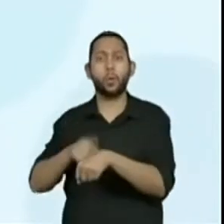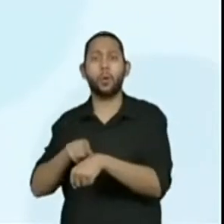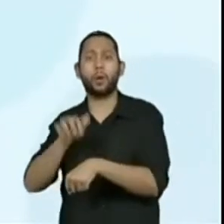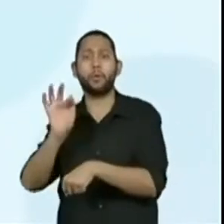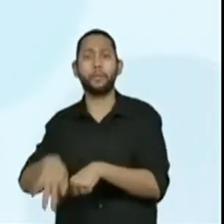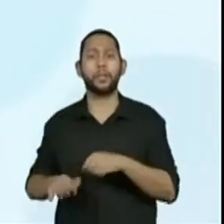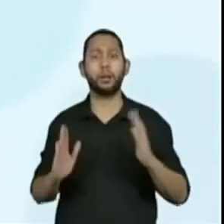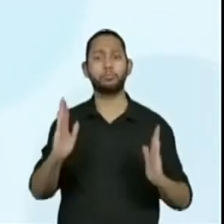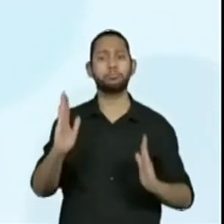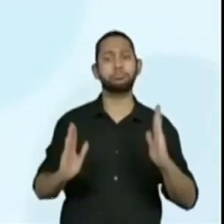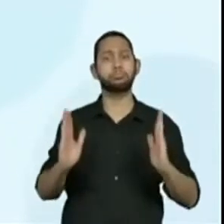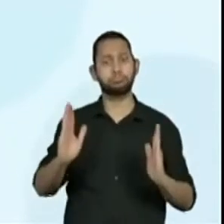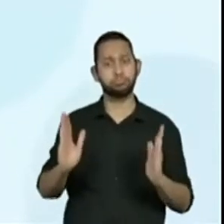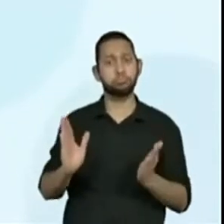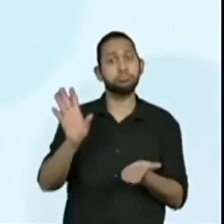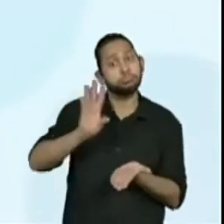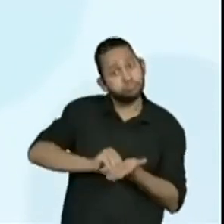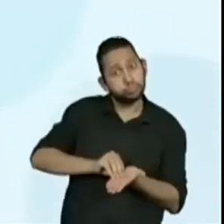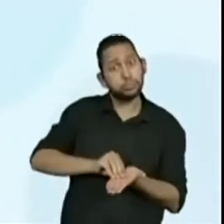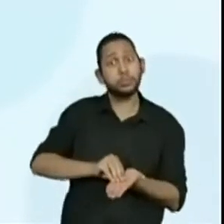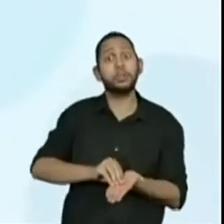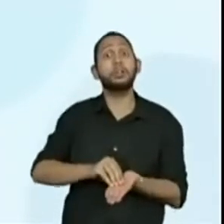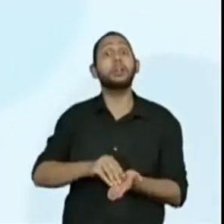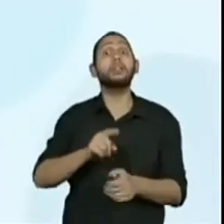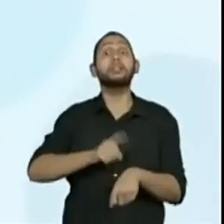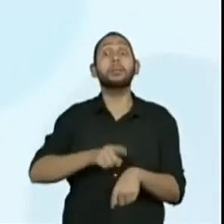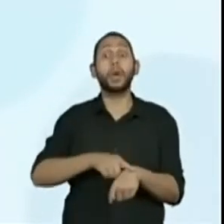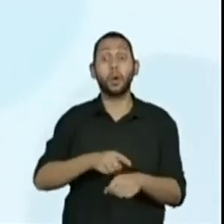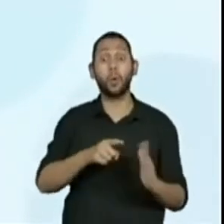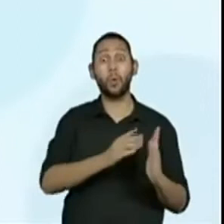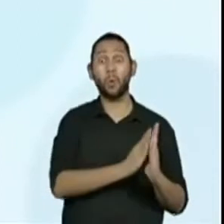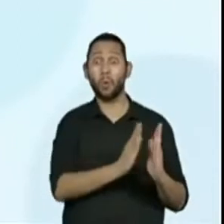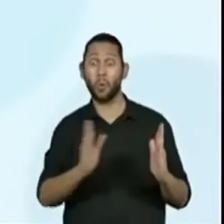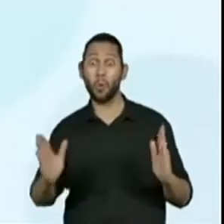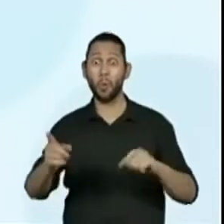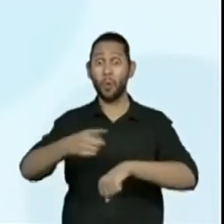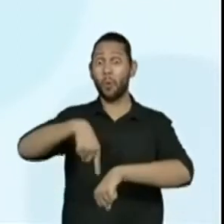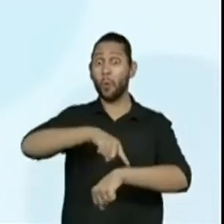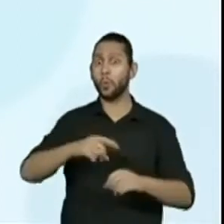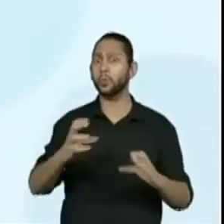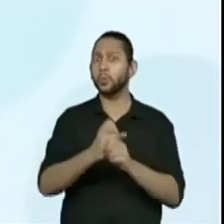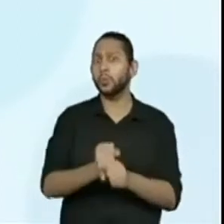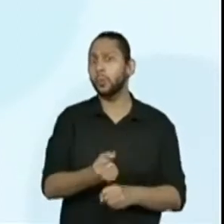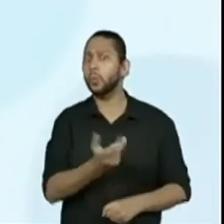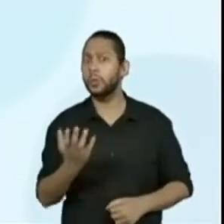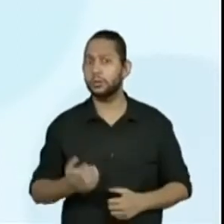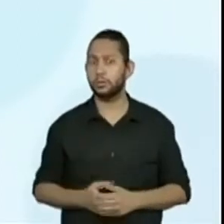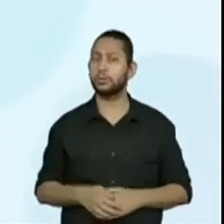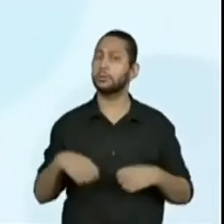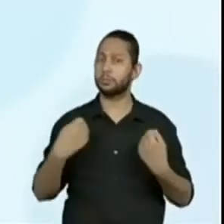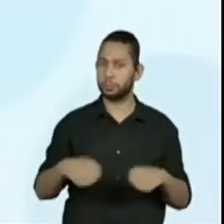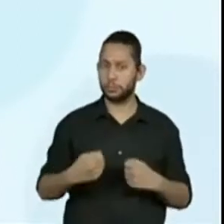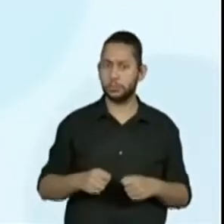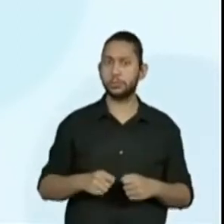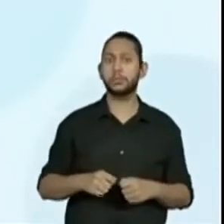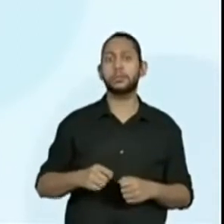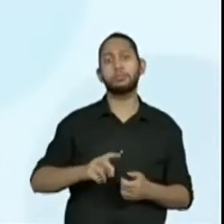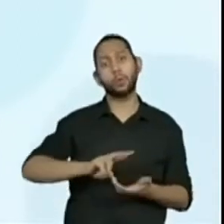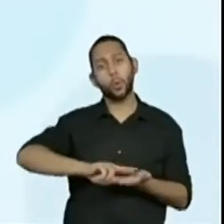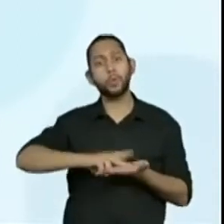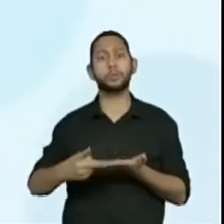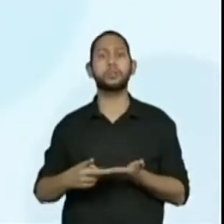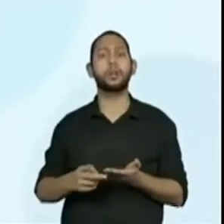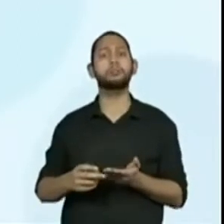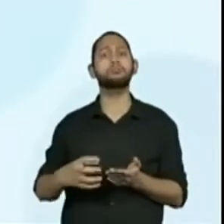de realização de uma tarefa e a sua duração? Realizando conversões simples e resolvendo problemas